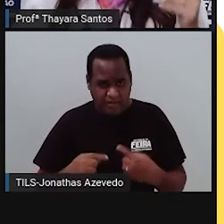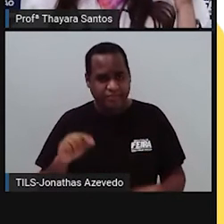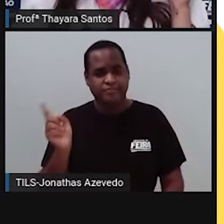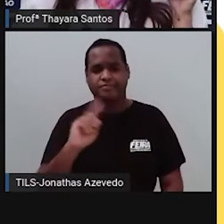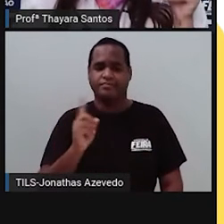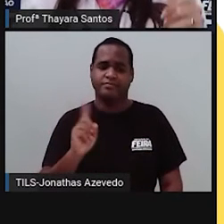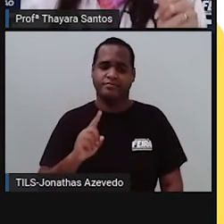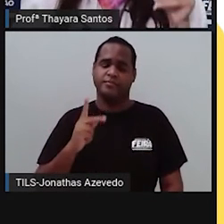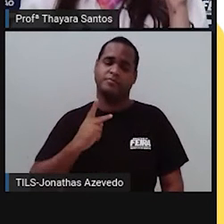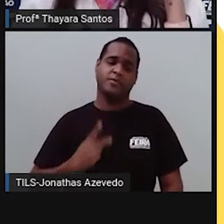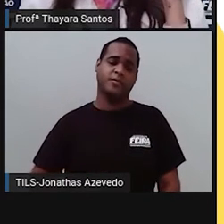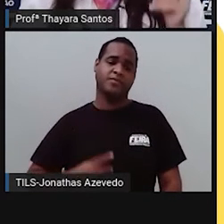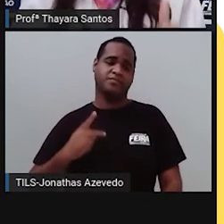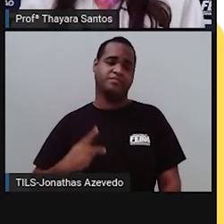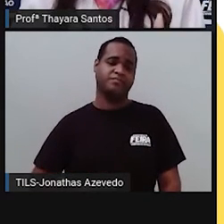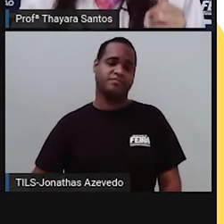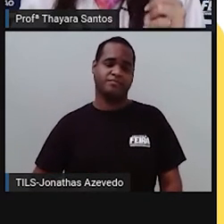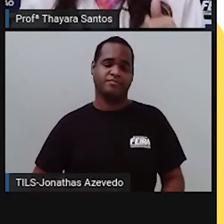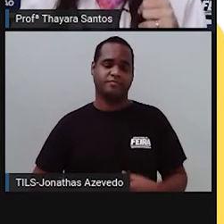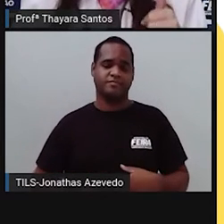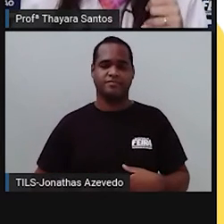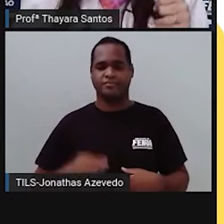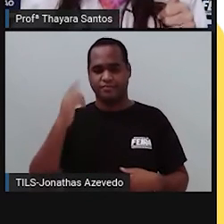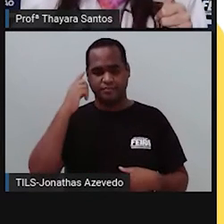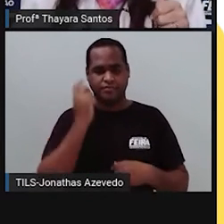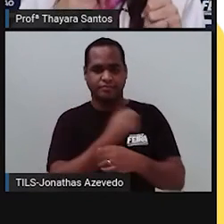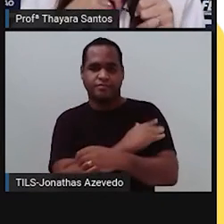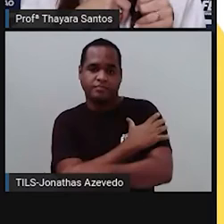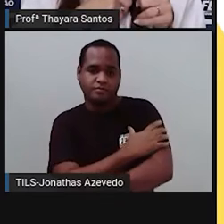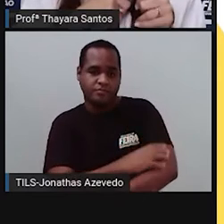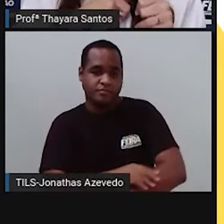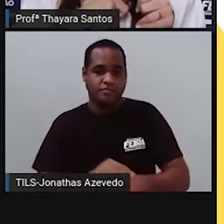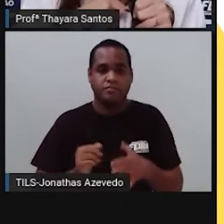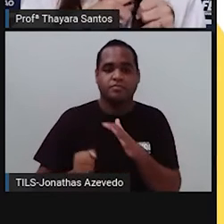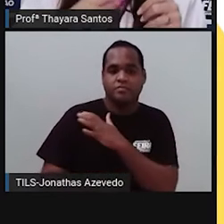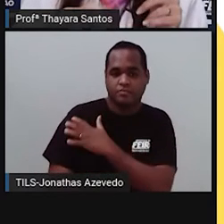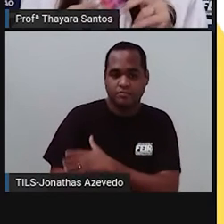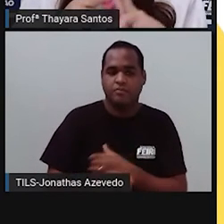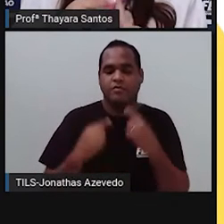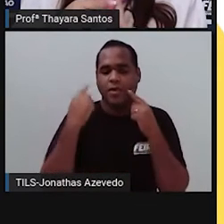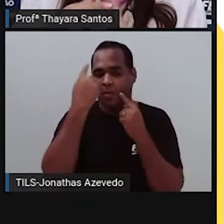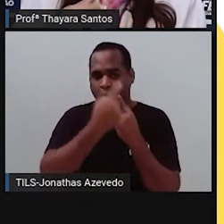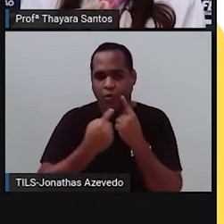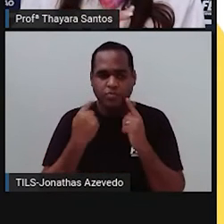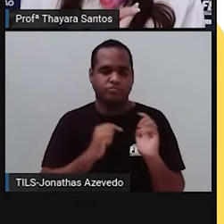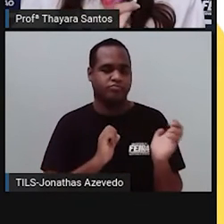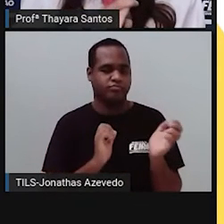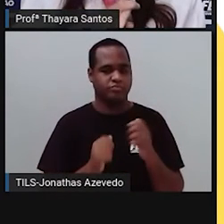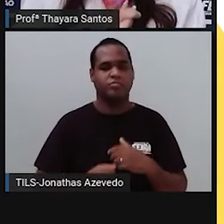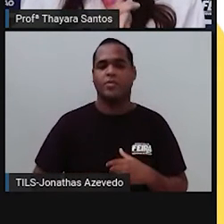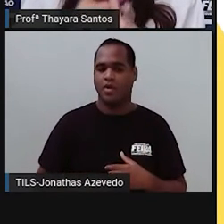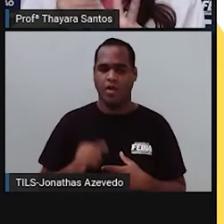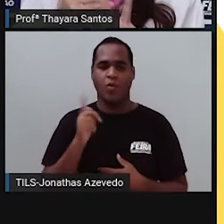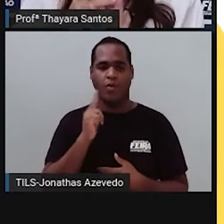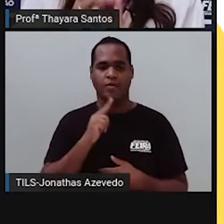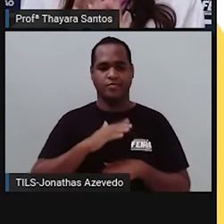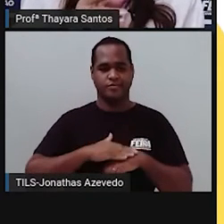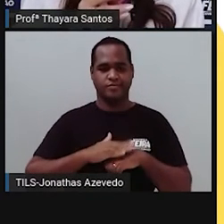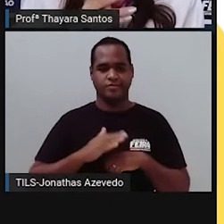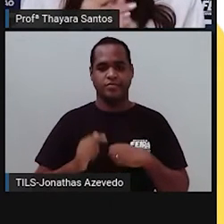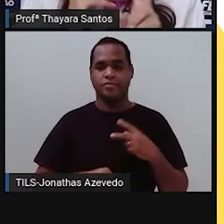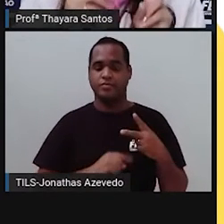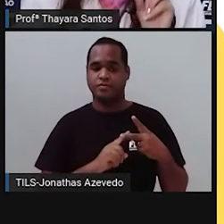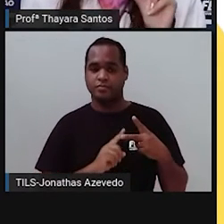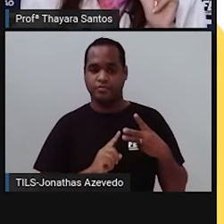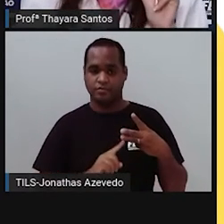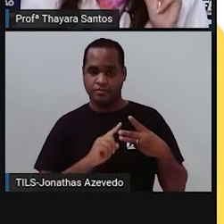gente. Músculo esquelético, né? Estreado esquelético tem contração involuntária. Músculo estreado cardíaco e músculo